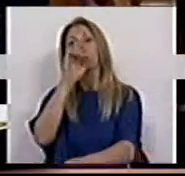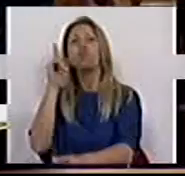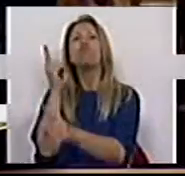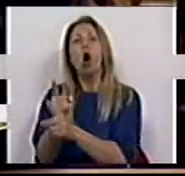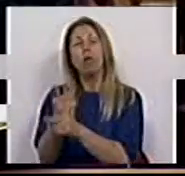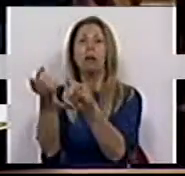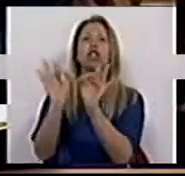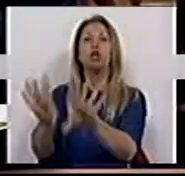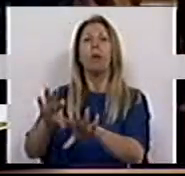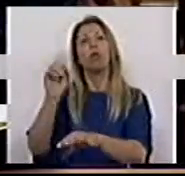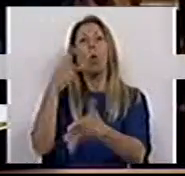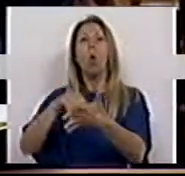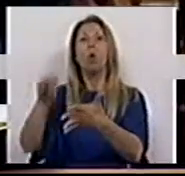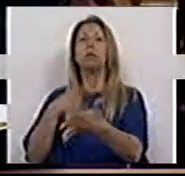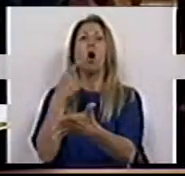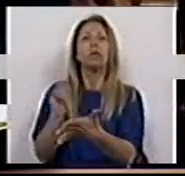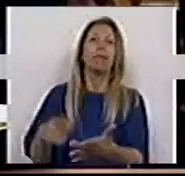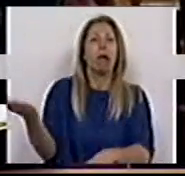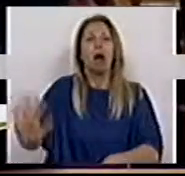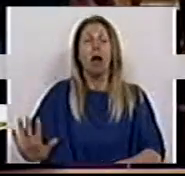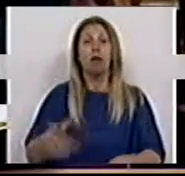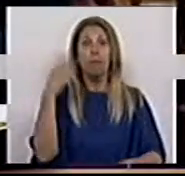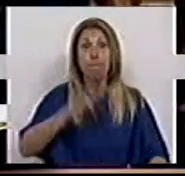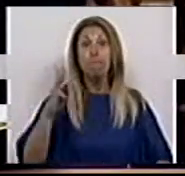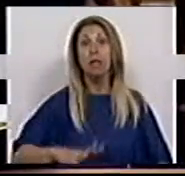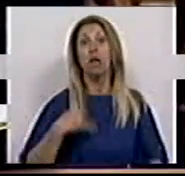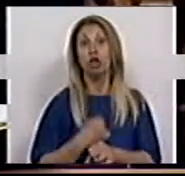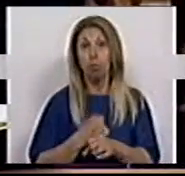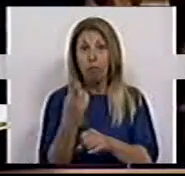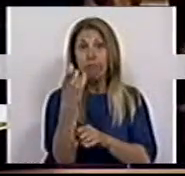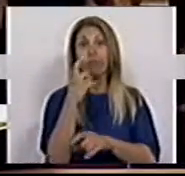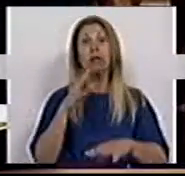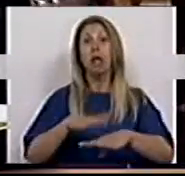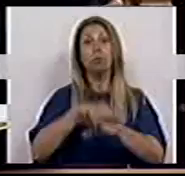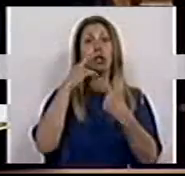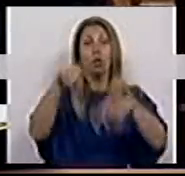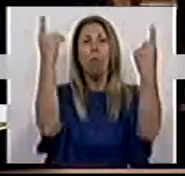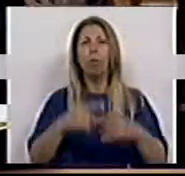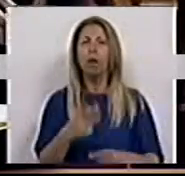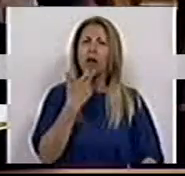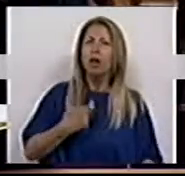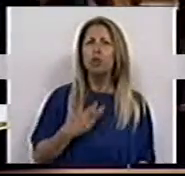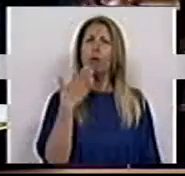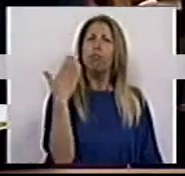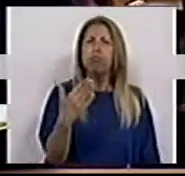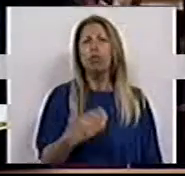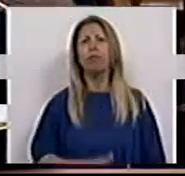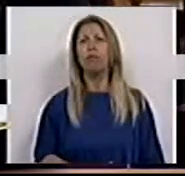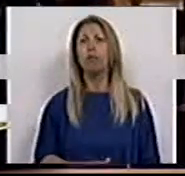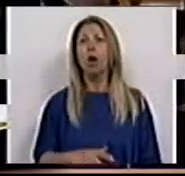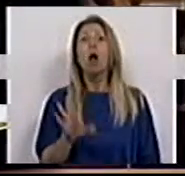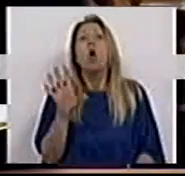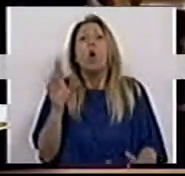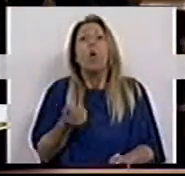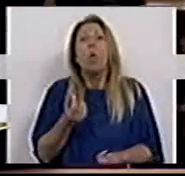renova contratos de milhares de trabalhadores que fazem falta à administração pública, Sr. Ministro. Responda, por favor, quanto nos custa